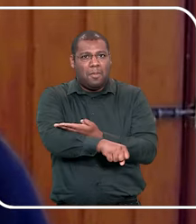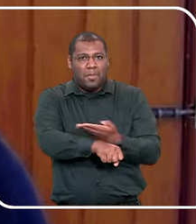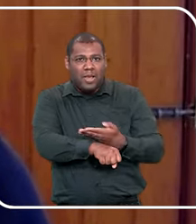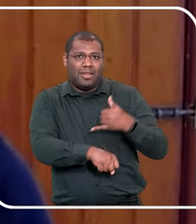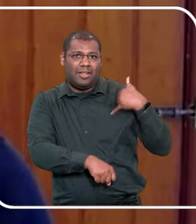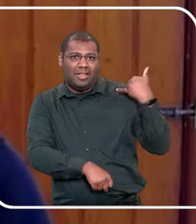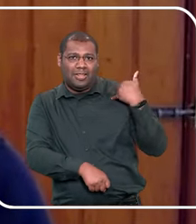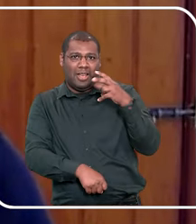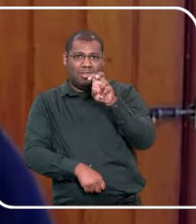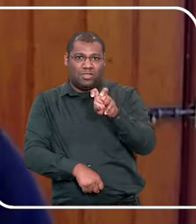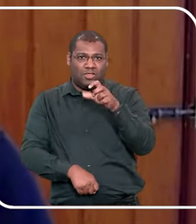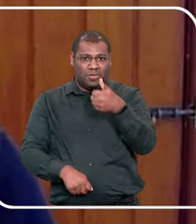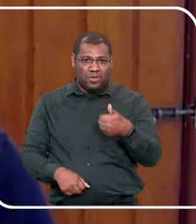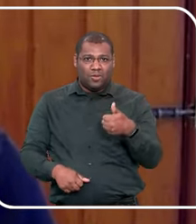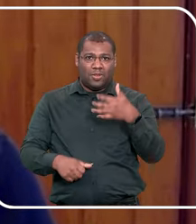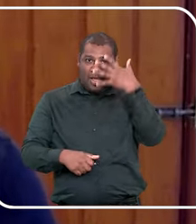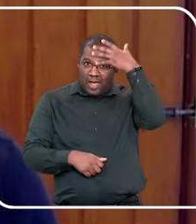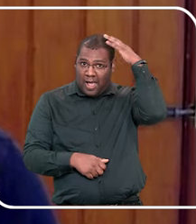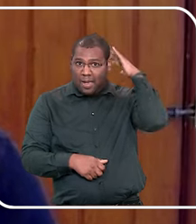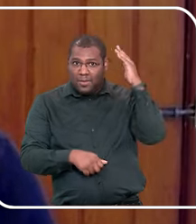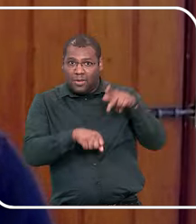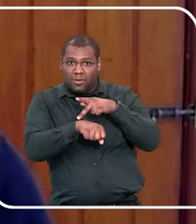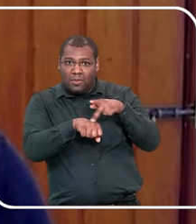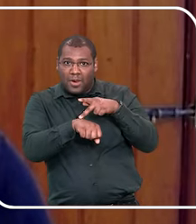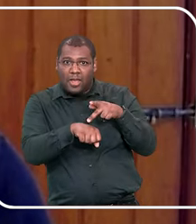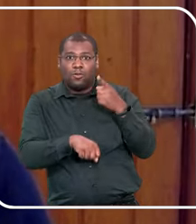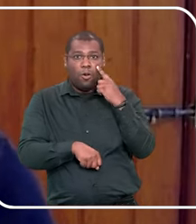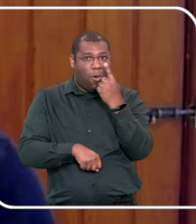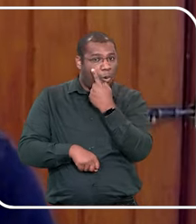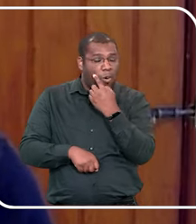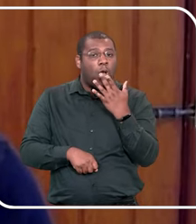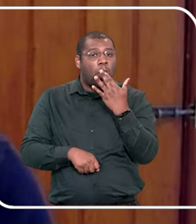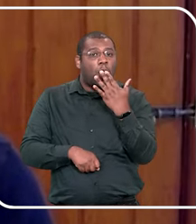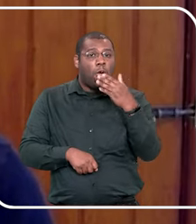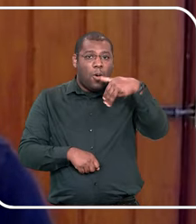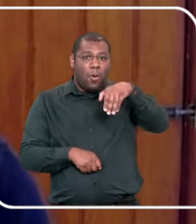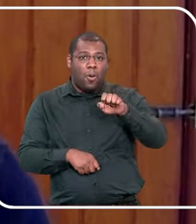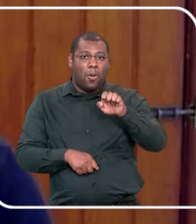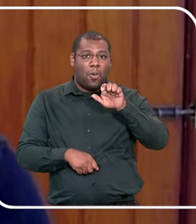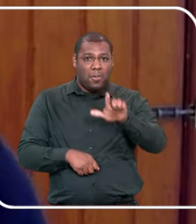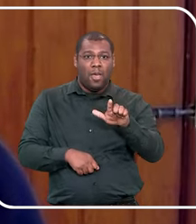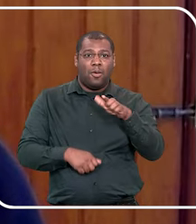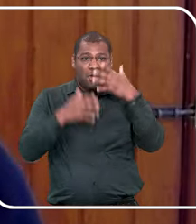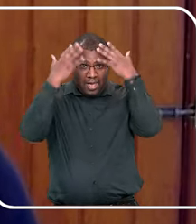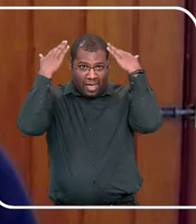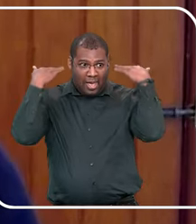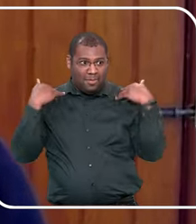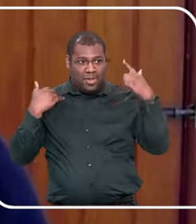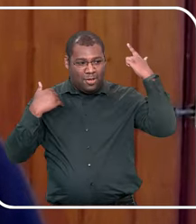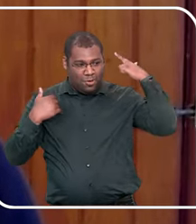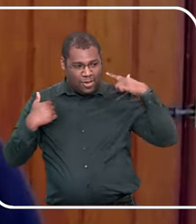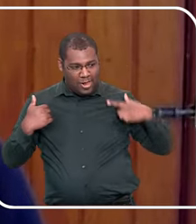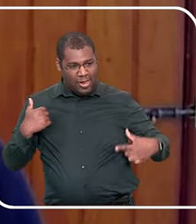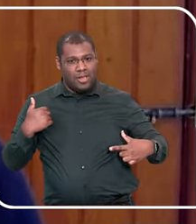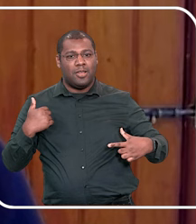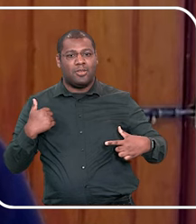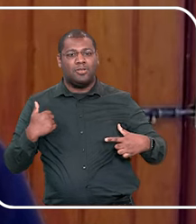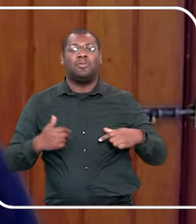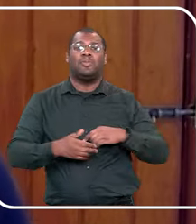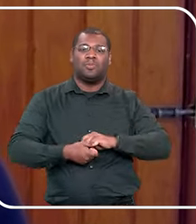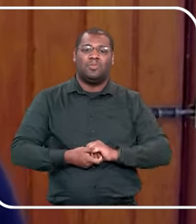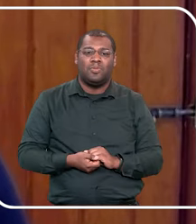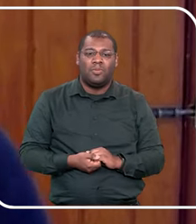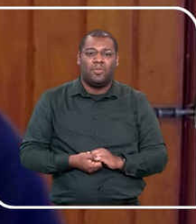de 51 anos, cabelos pretos, olhos castanhos escuros, cabelos lisos, um pouco abaixo do ombro. Estão me ouvindo bem?